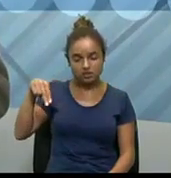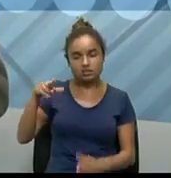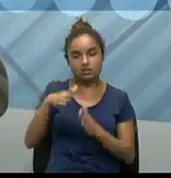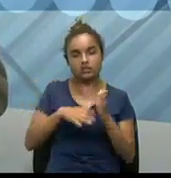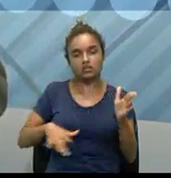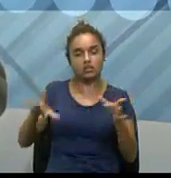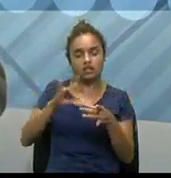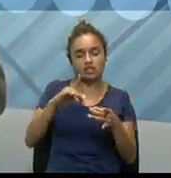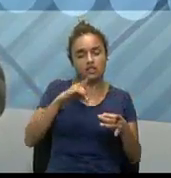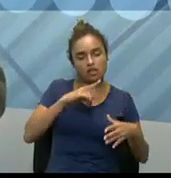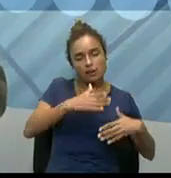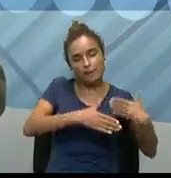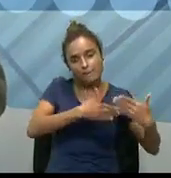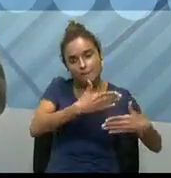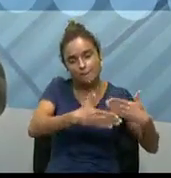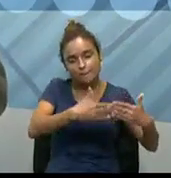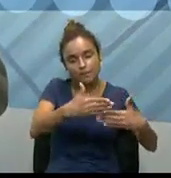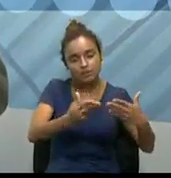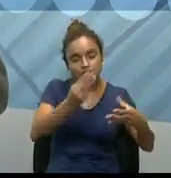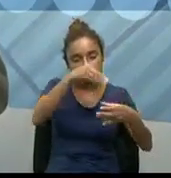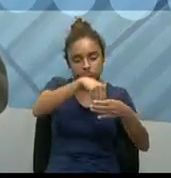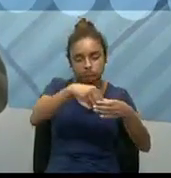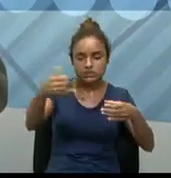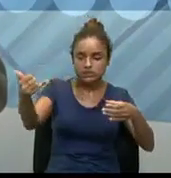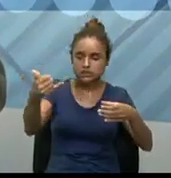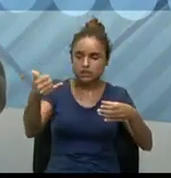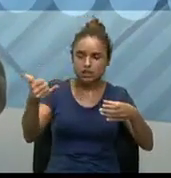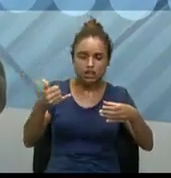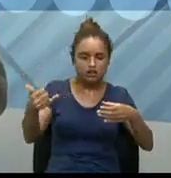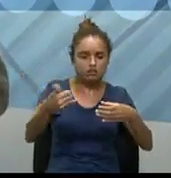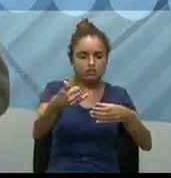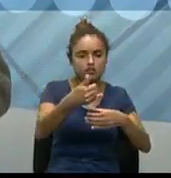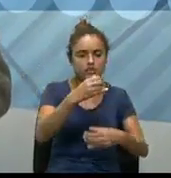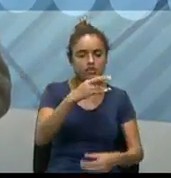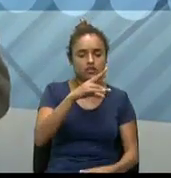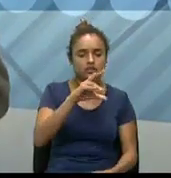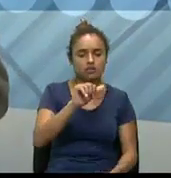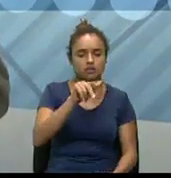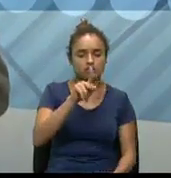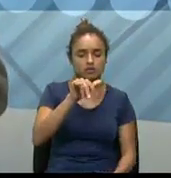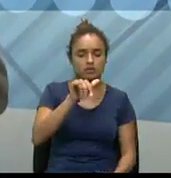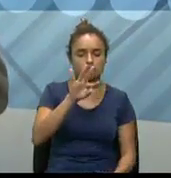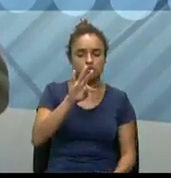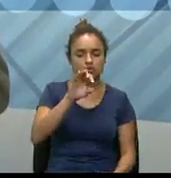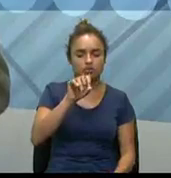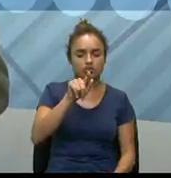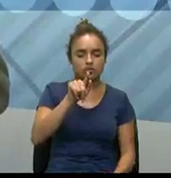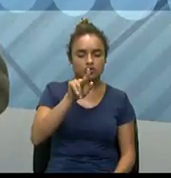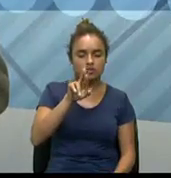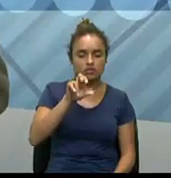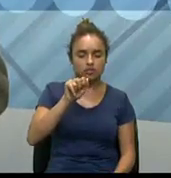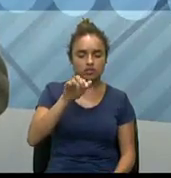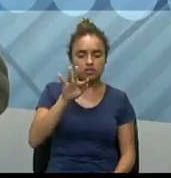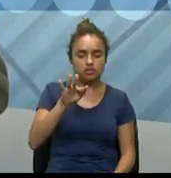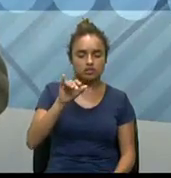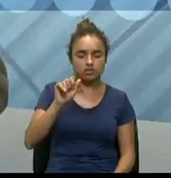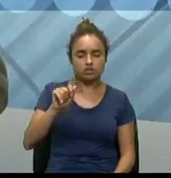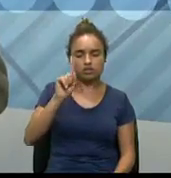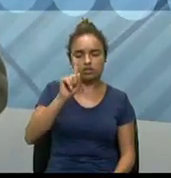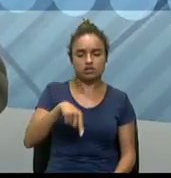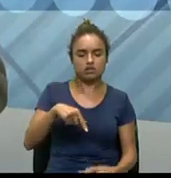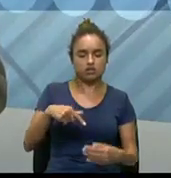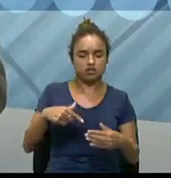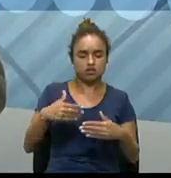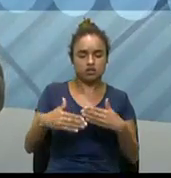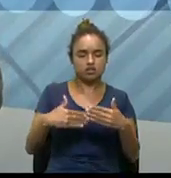existe aí um processamento de informações, de criptografia, né, e, é, desde as